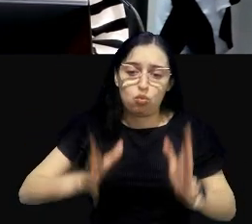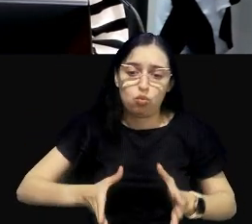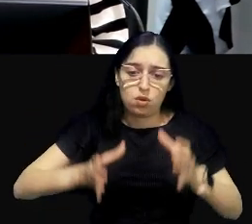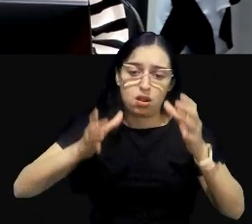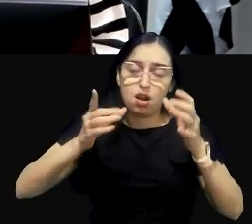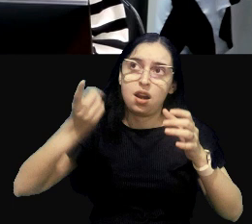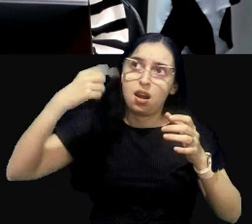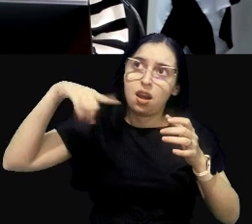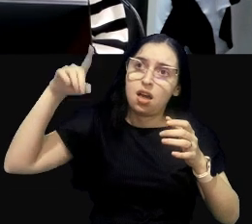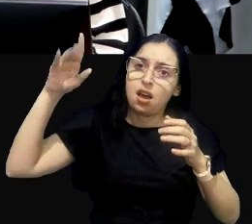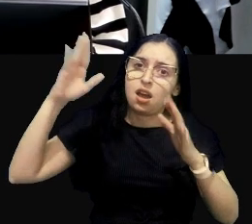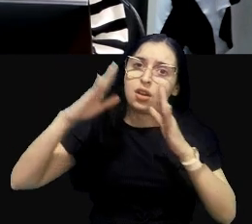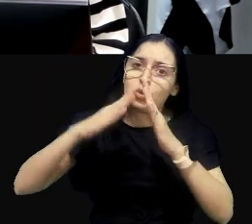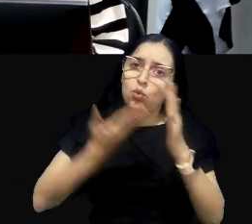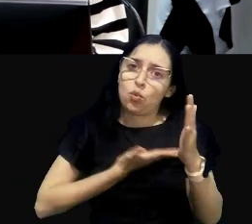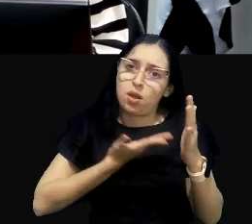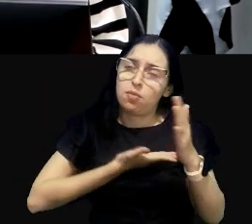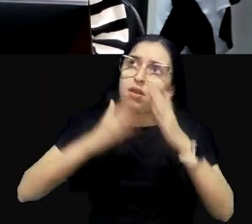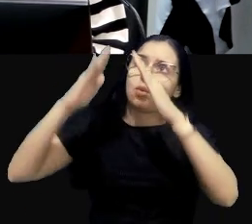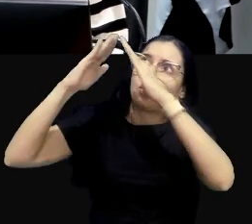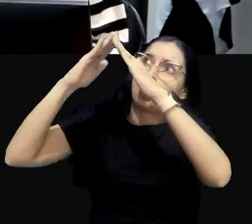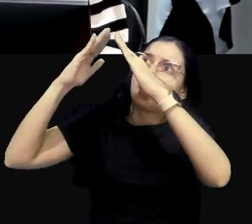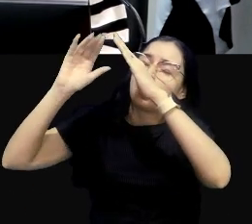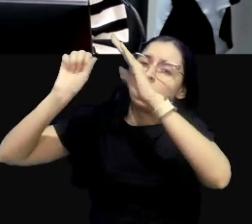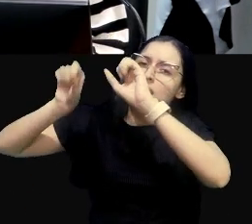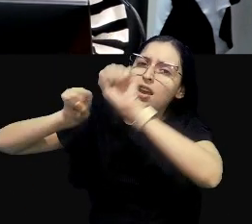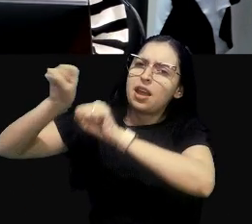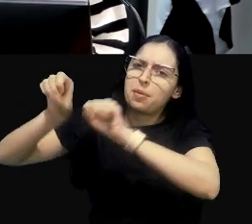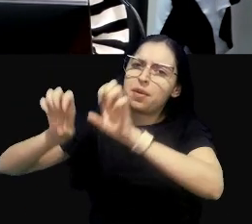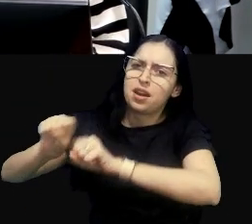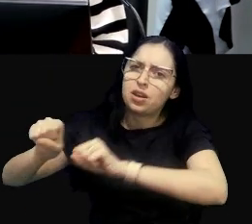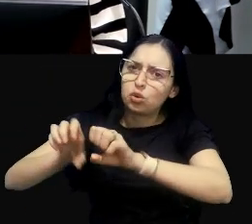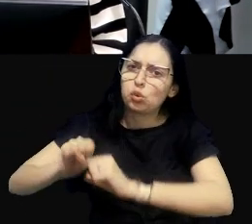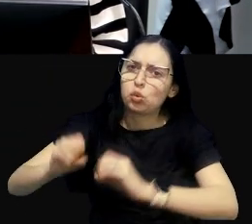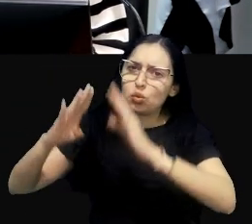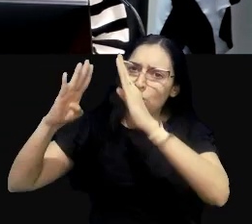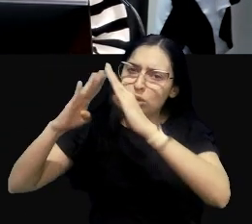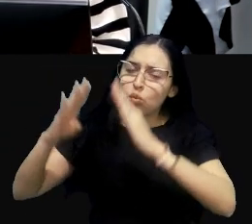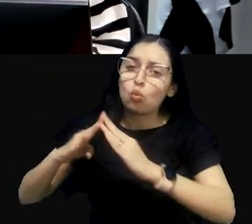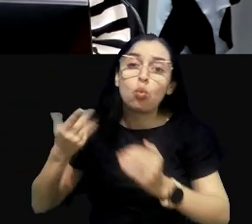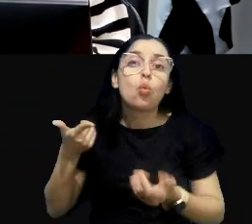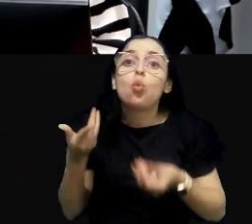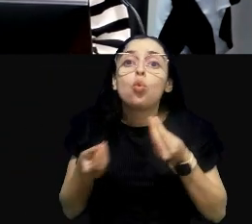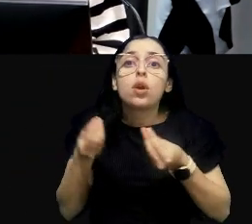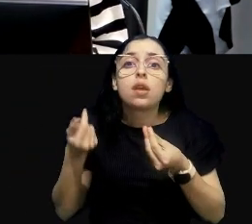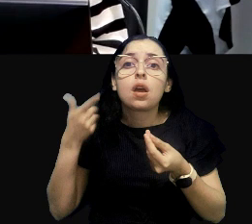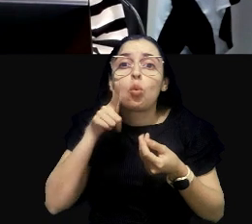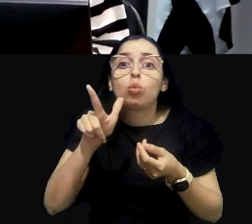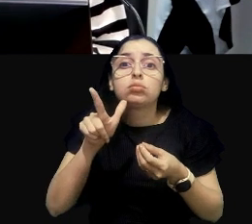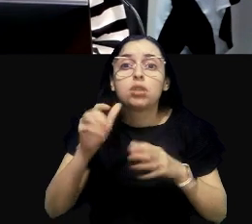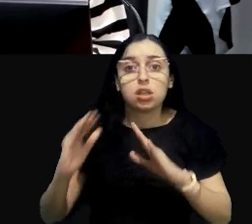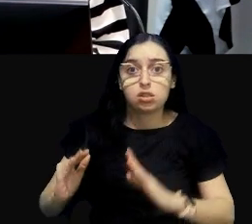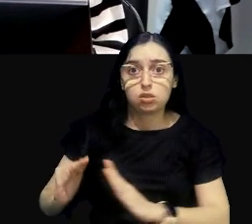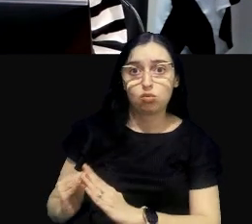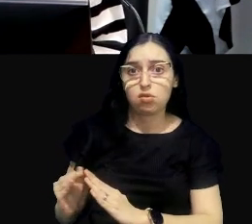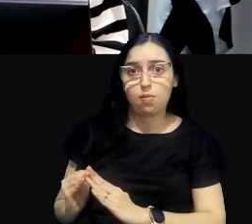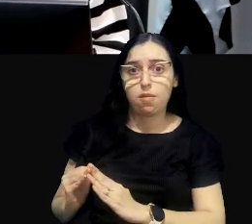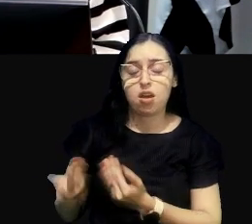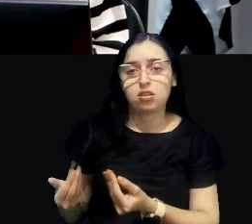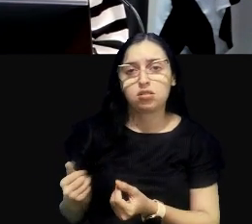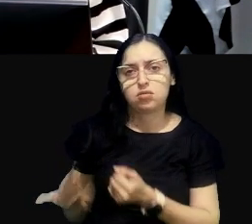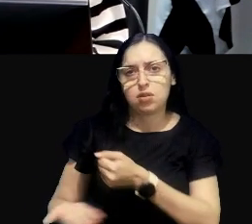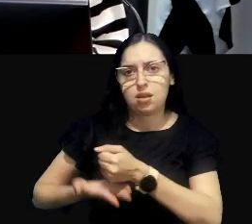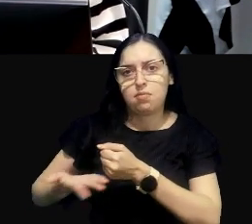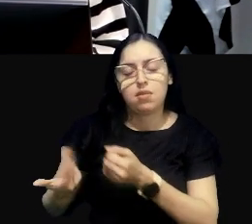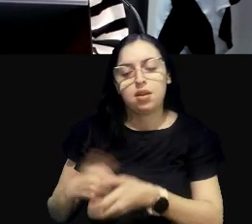colega lá em cima e vem arrebentando, vai acontecer com o último, quer dizer, o que já estava na base,